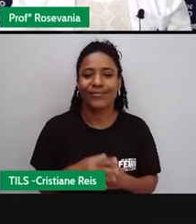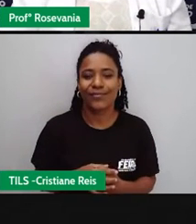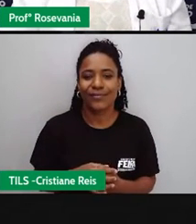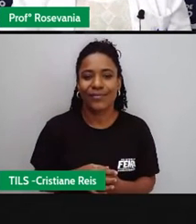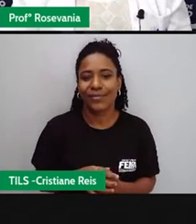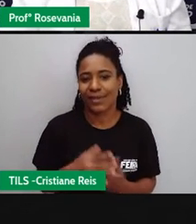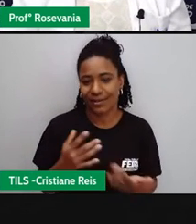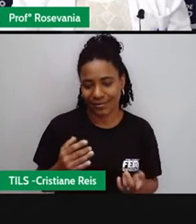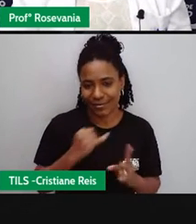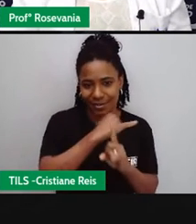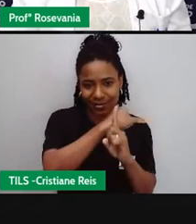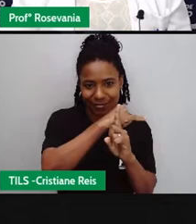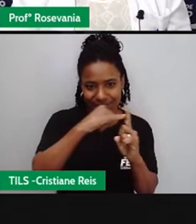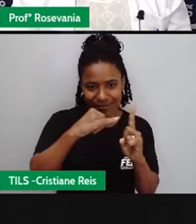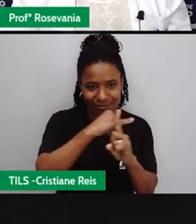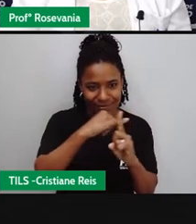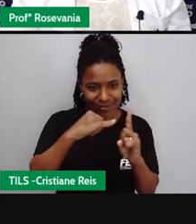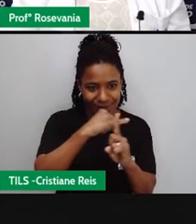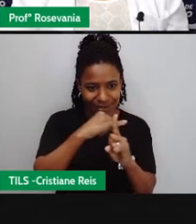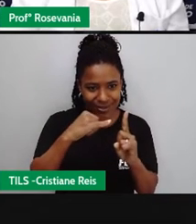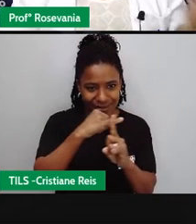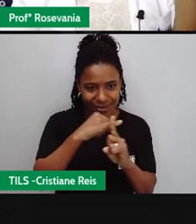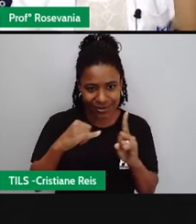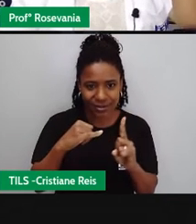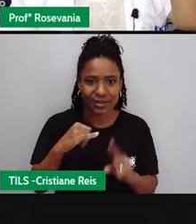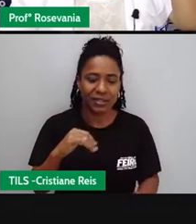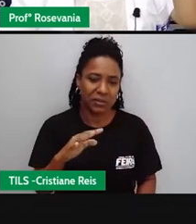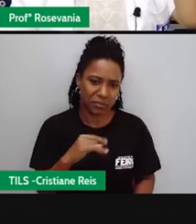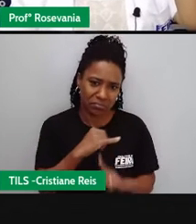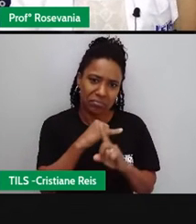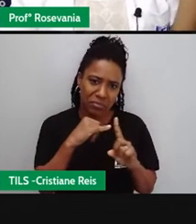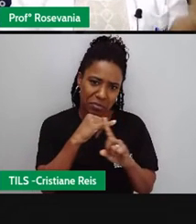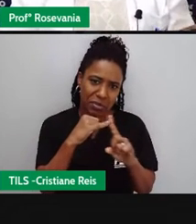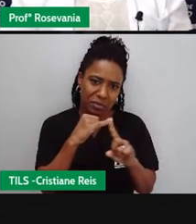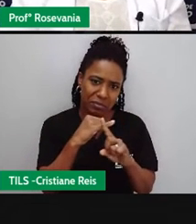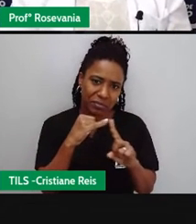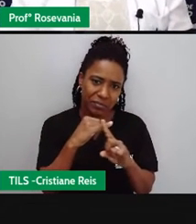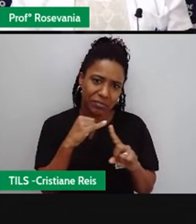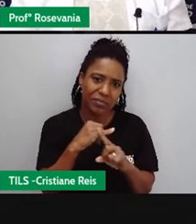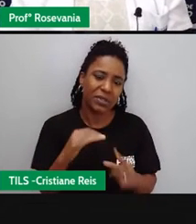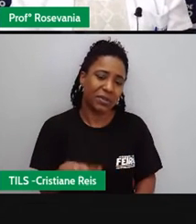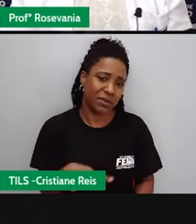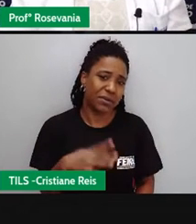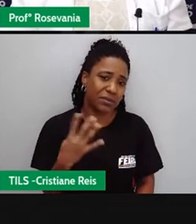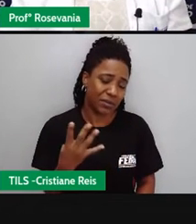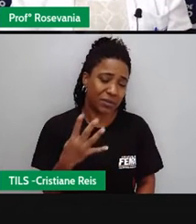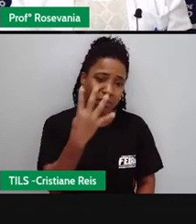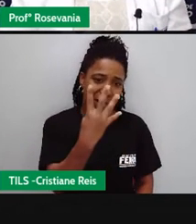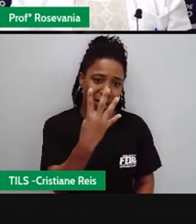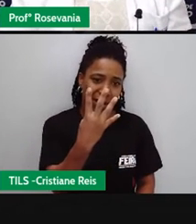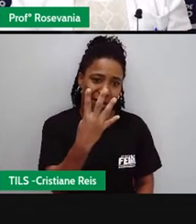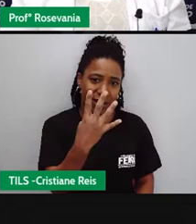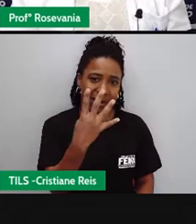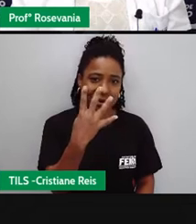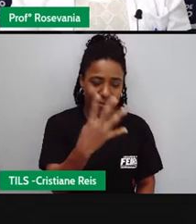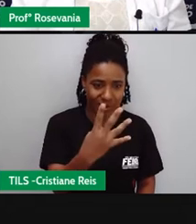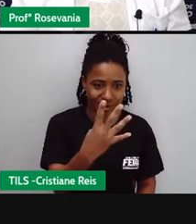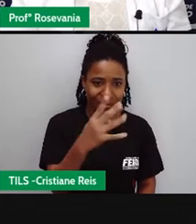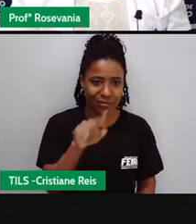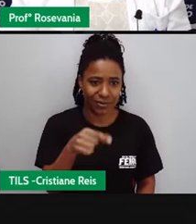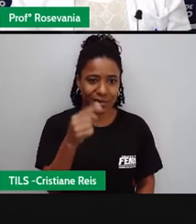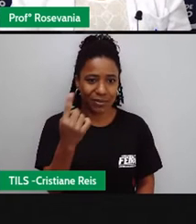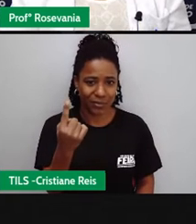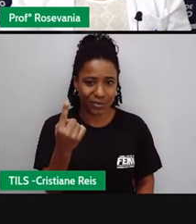quase a metade da população, né, faltando, vou dizer, 4,1, né, pra ser a metade da população que também